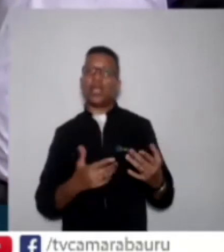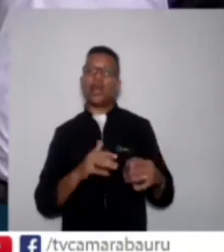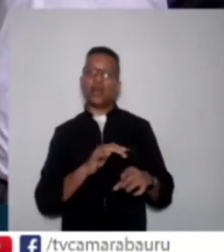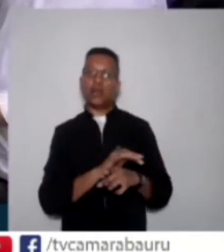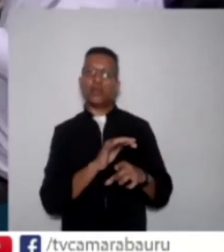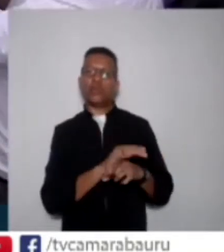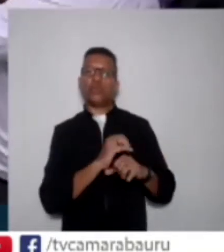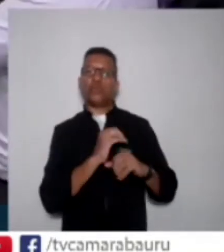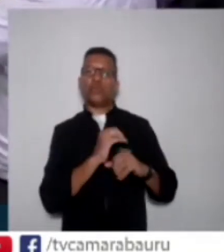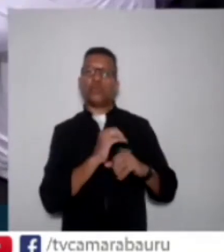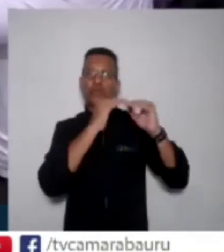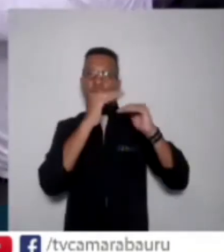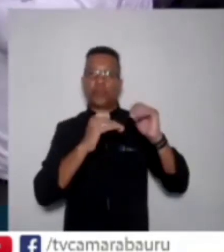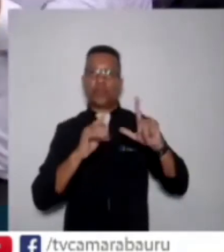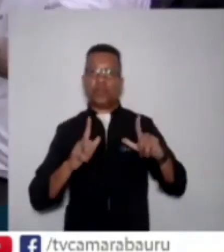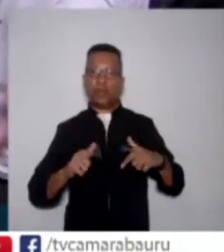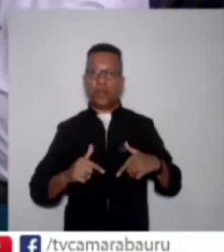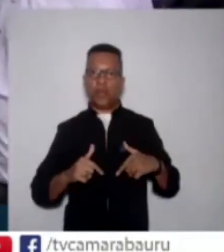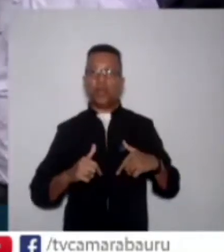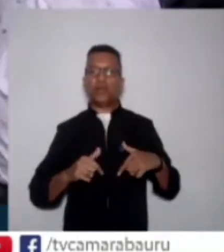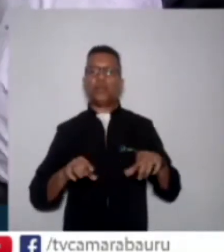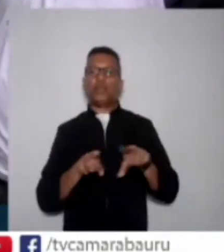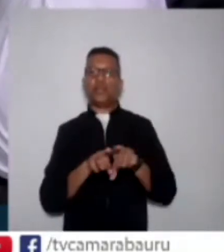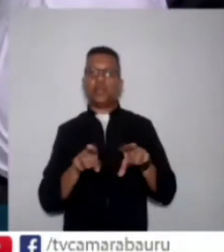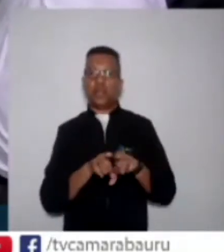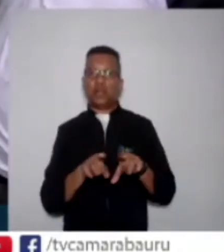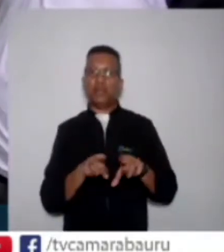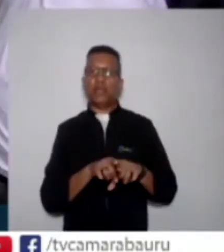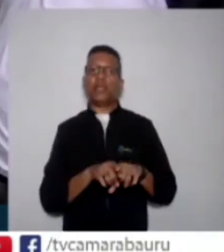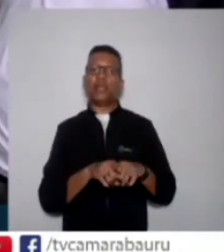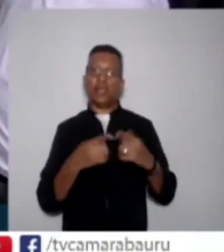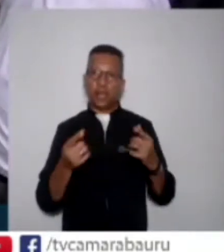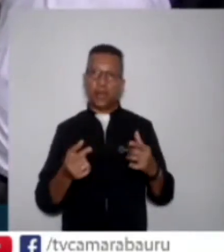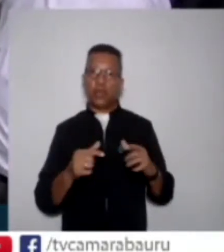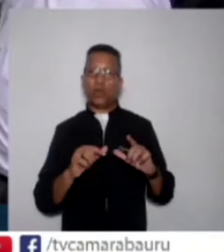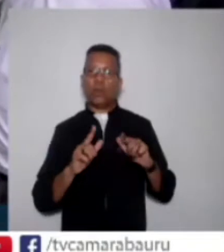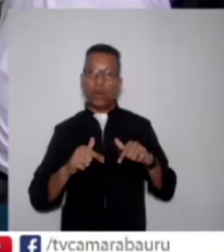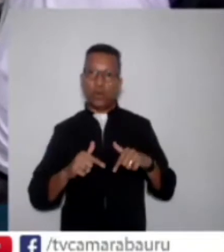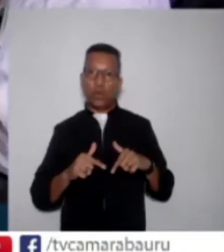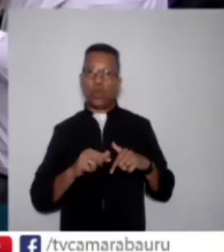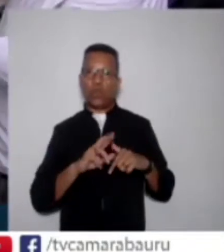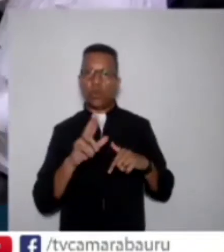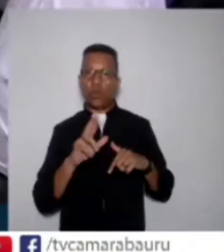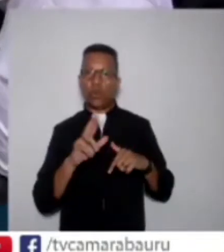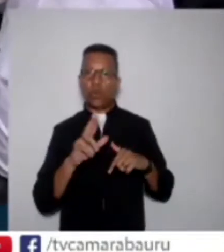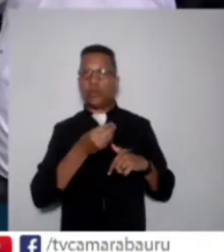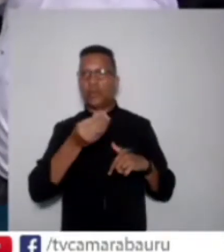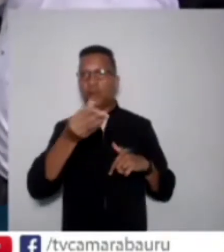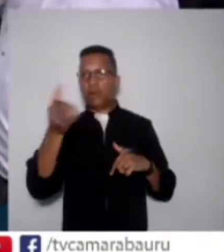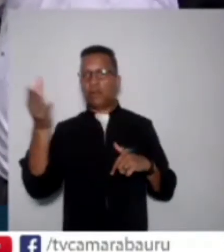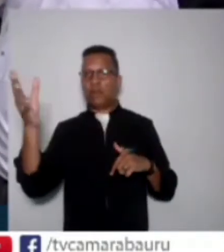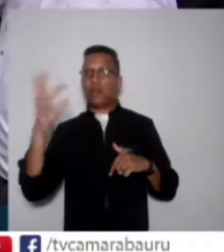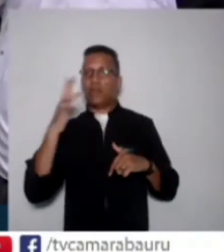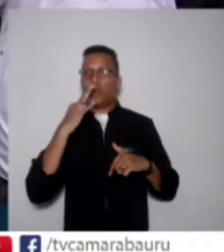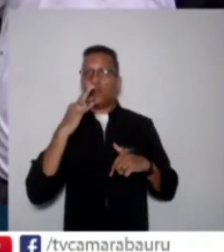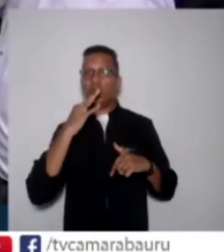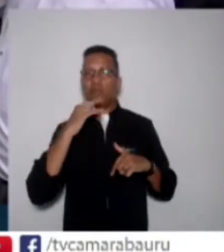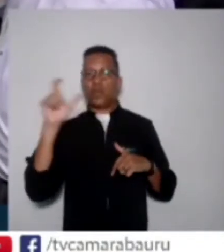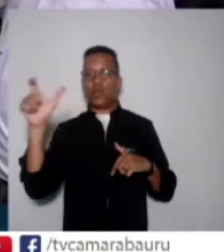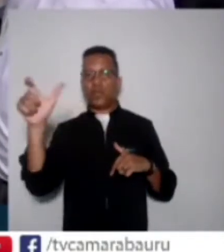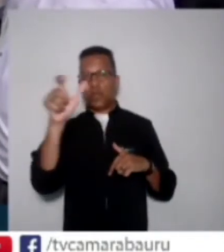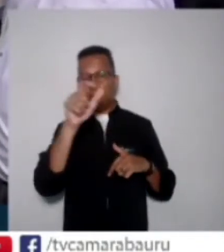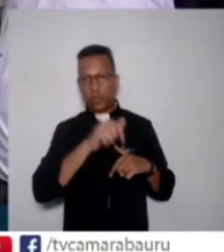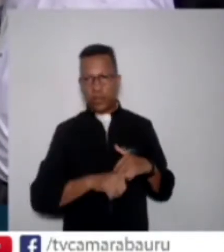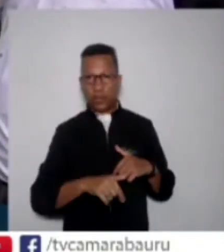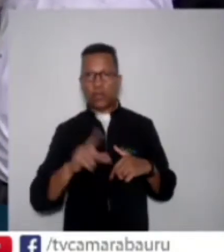de Bauru e que levam o nome da cidade de Bauru para outras regiões. É com alegria no coração que eu fiz essa moção